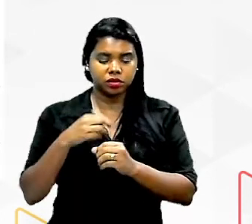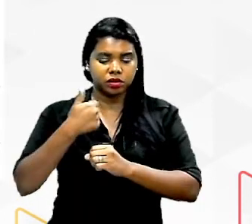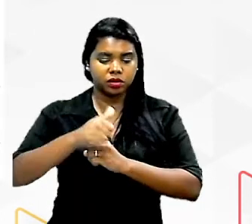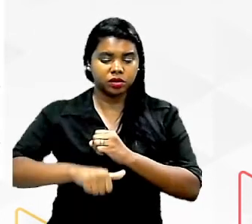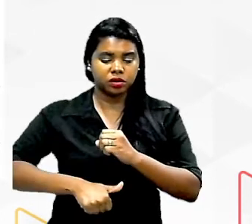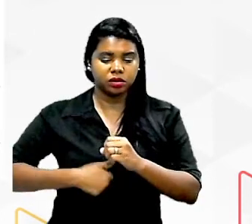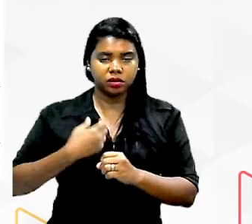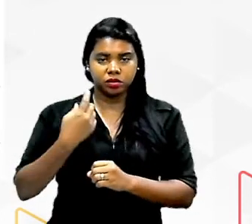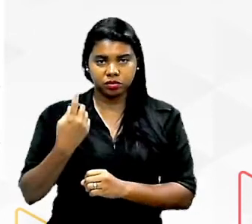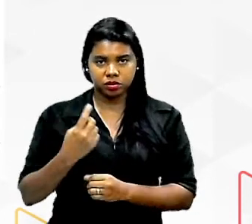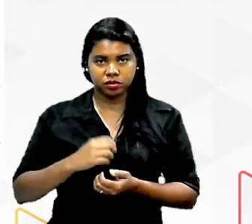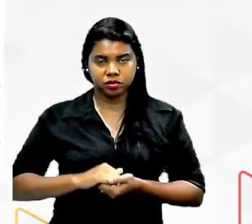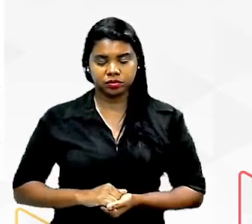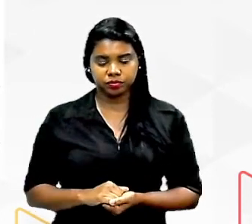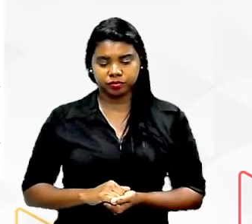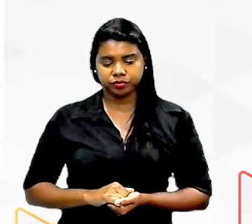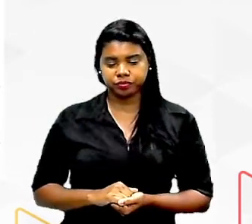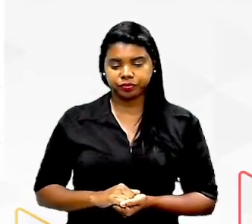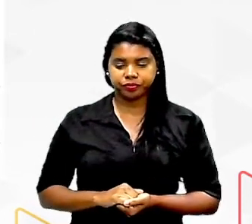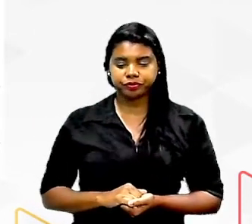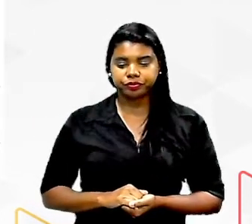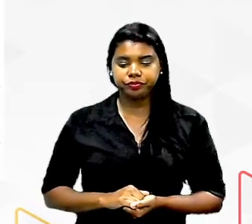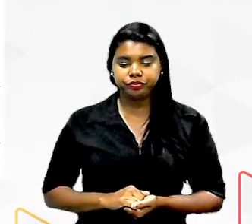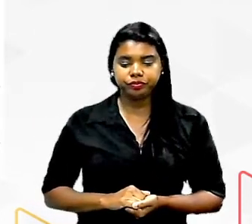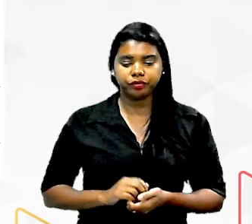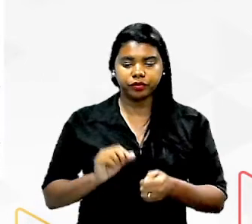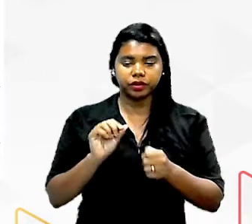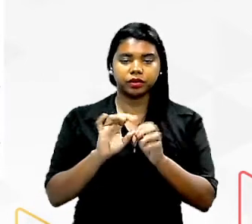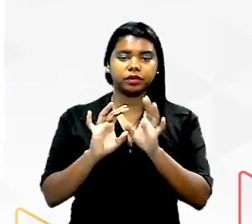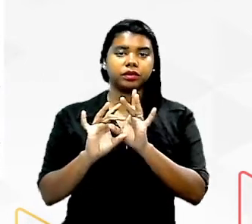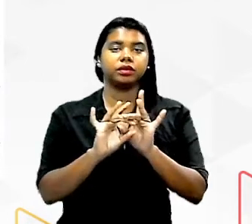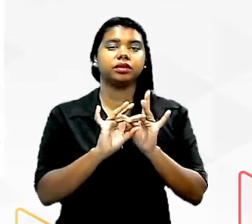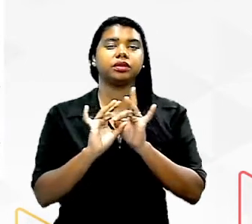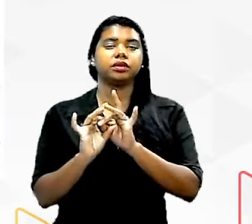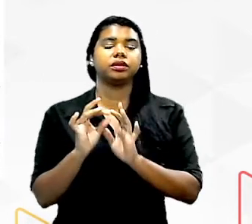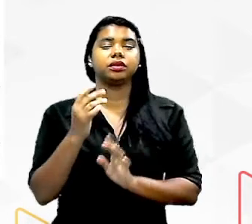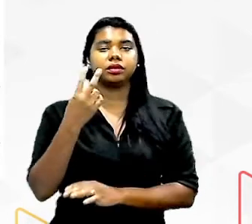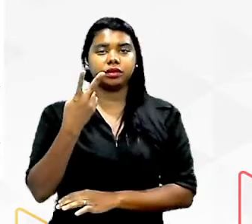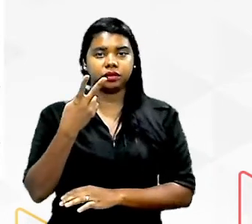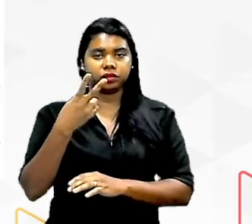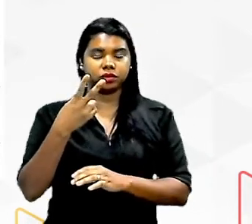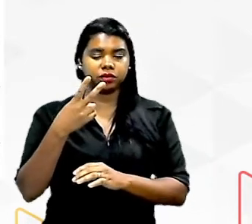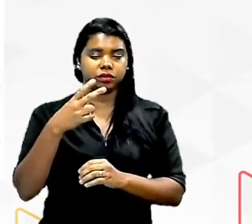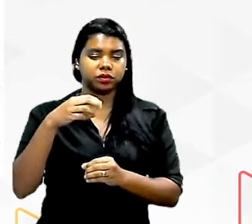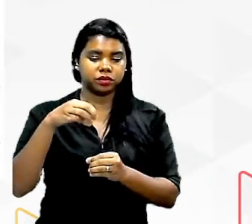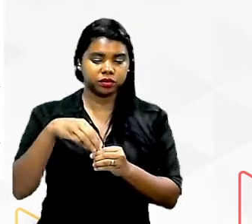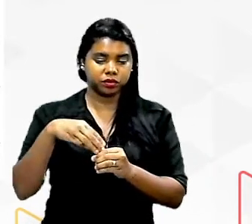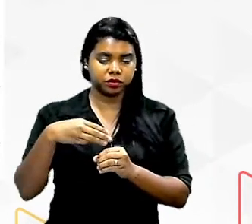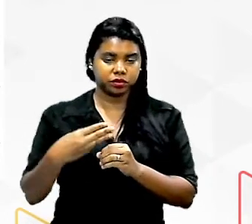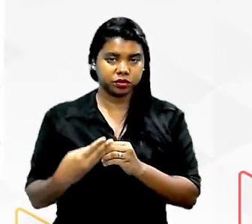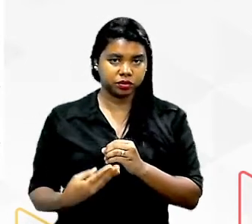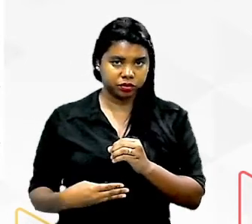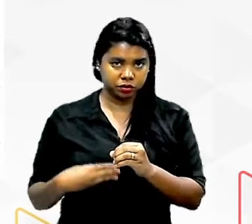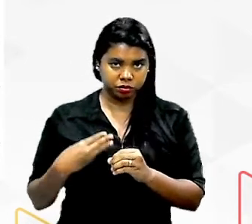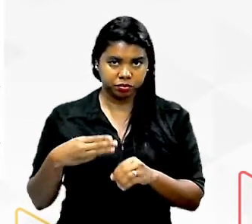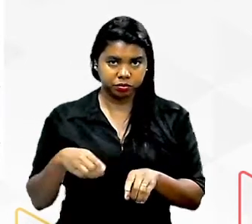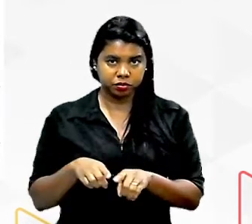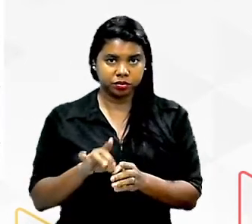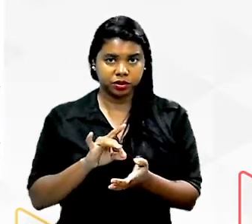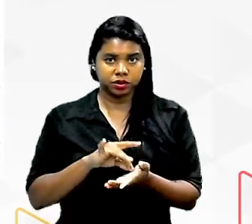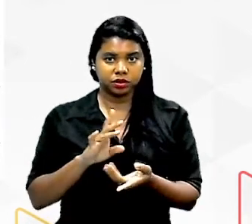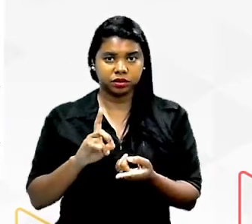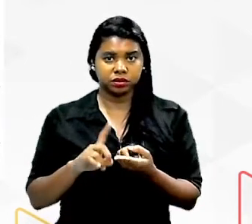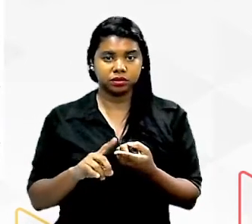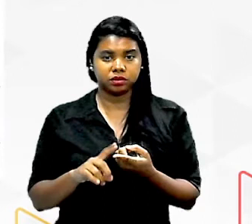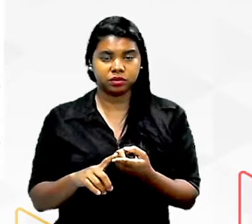monossacarídeo quando eu faço a união entre duas moléculas de carboidratos aí eu